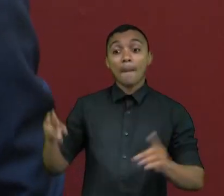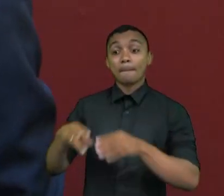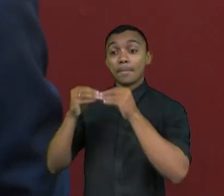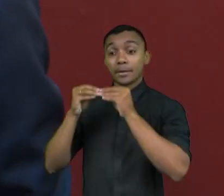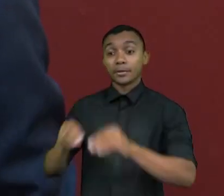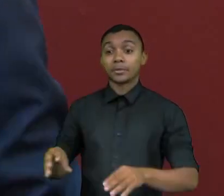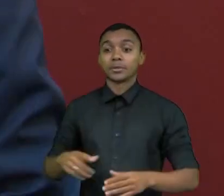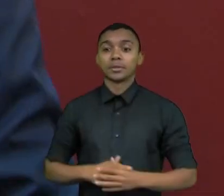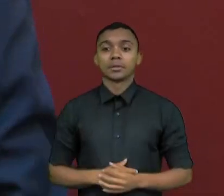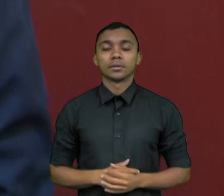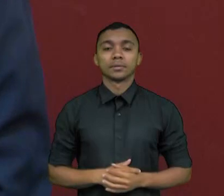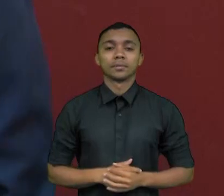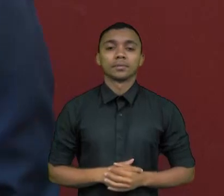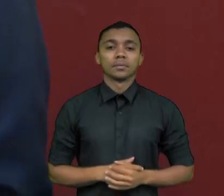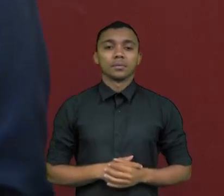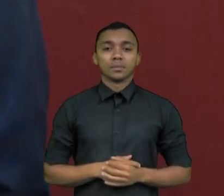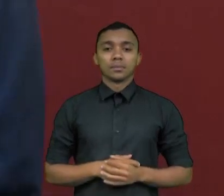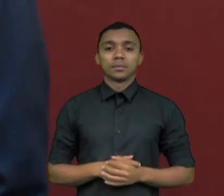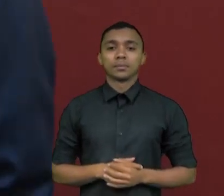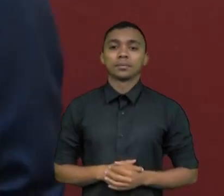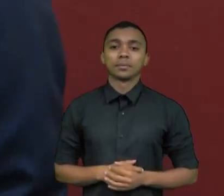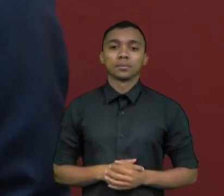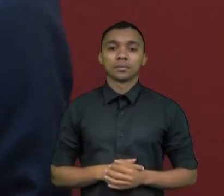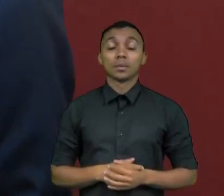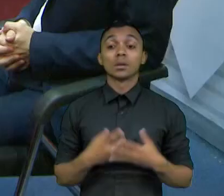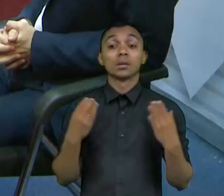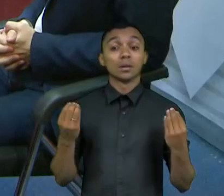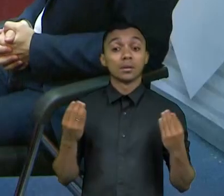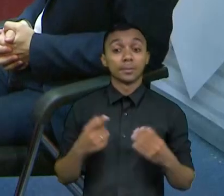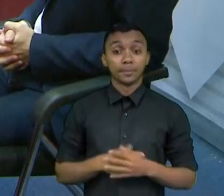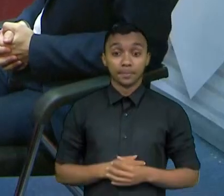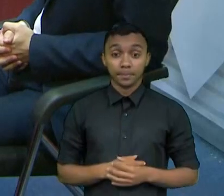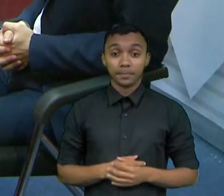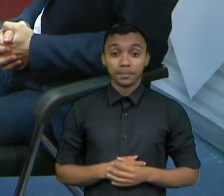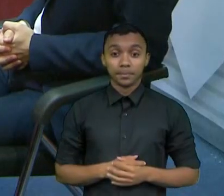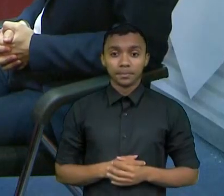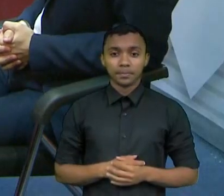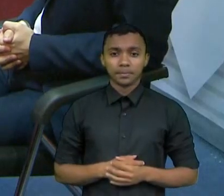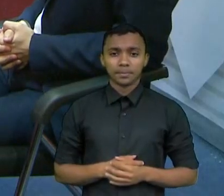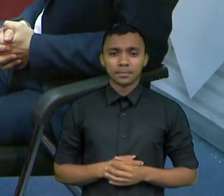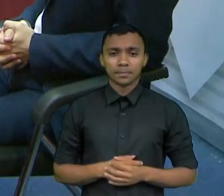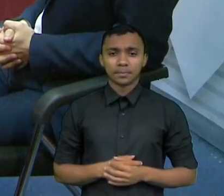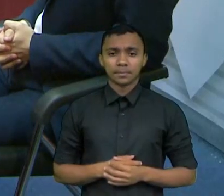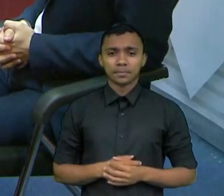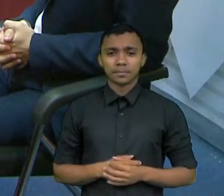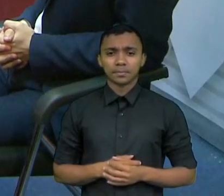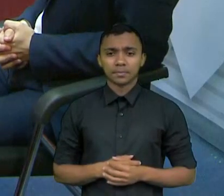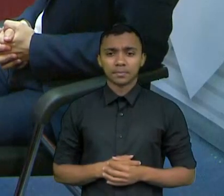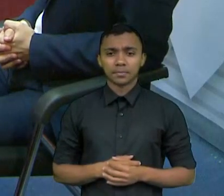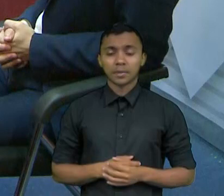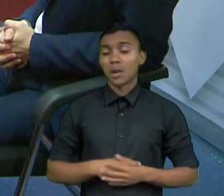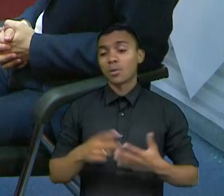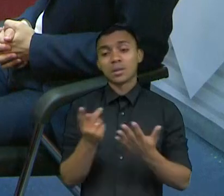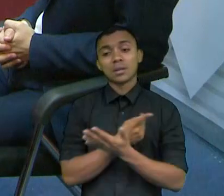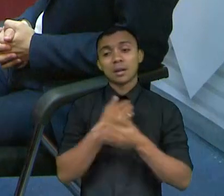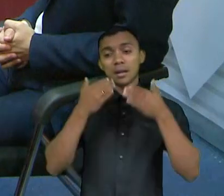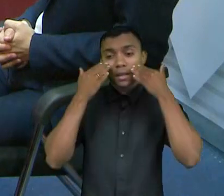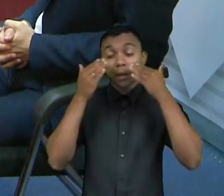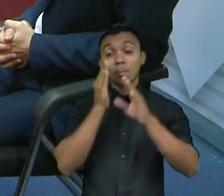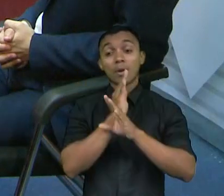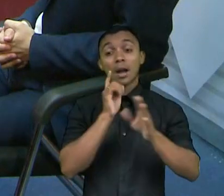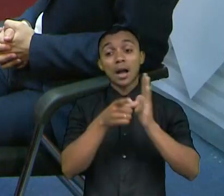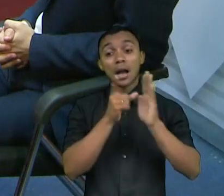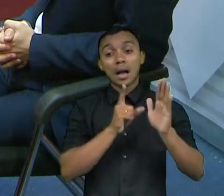mudanças de última hora. Você tem diversos fatores que influenciam. Um episódio marcante assim. Sim, nesse primeiro turno ficou muito evidente. Porque o nível de